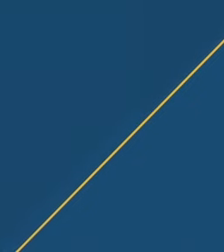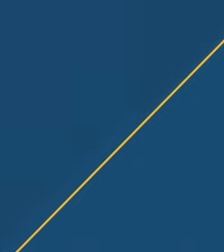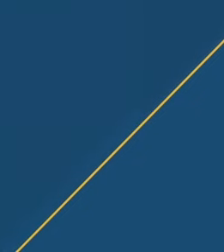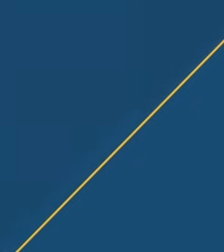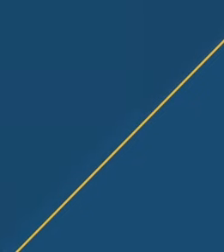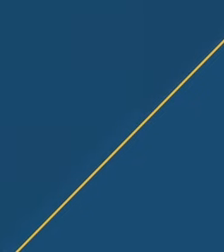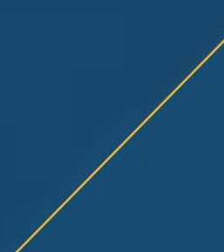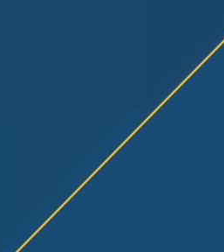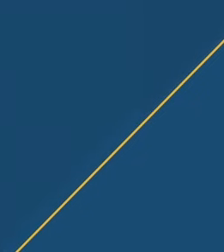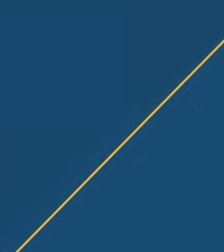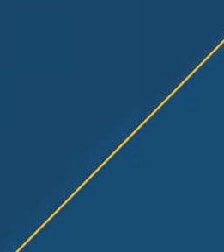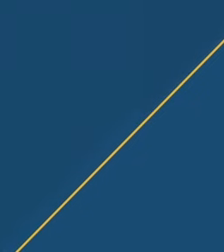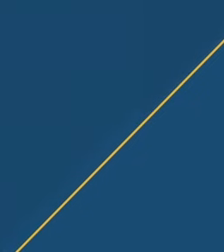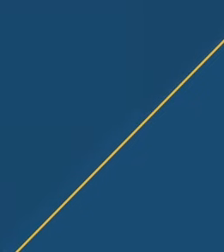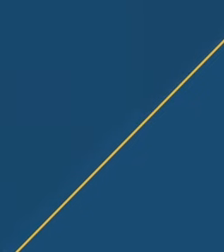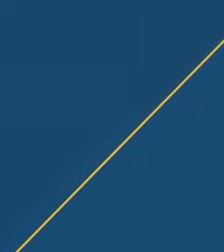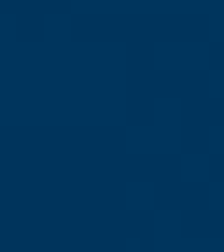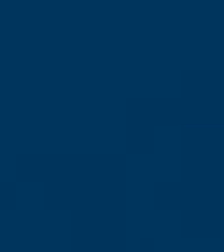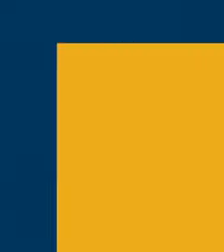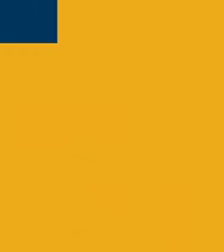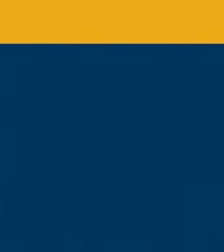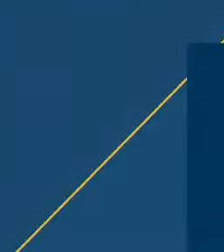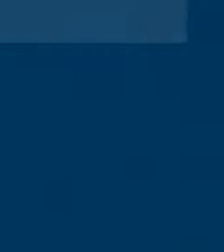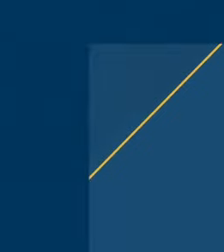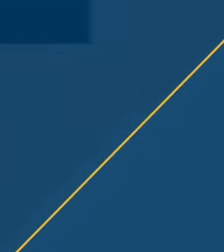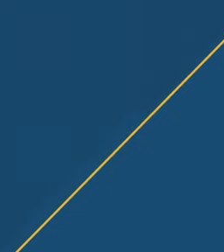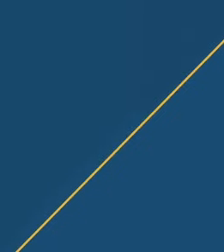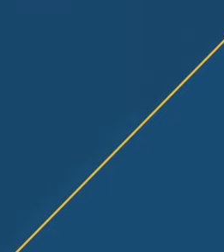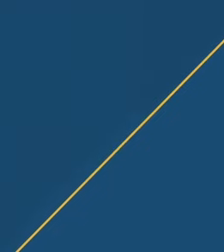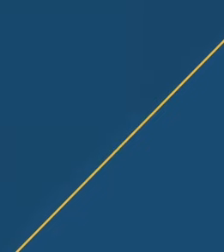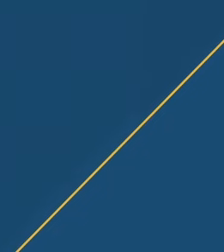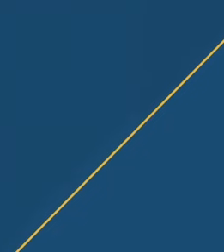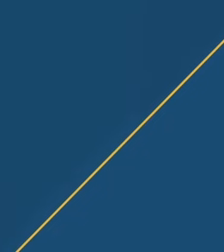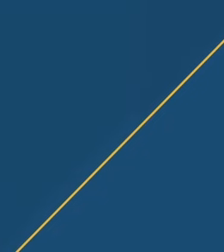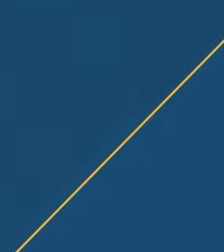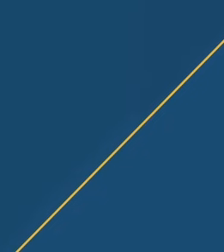Antônio Alves Nelson qual a sua reação com a notícia da morte do Senna?